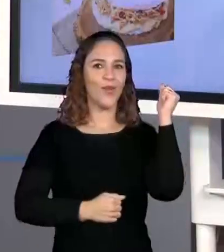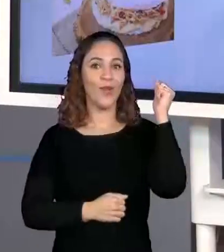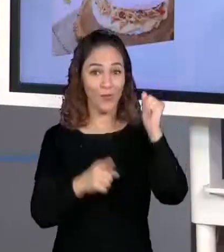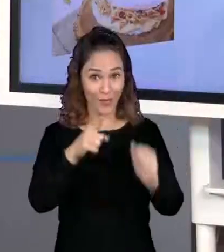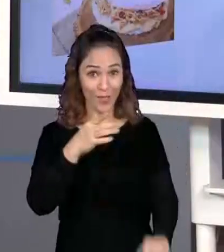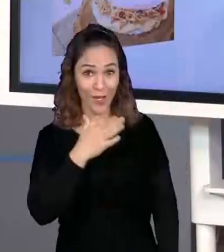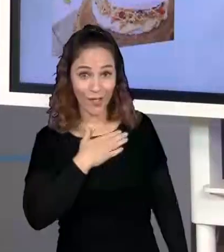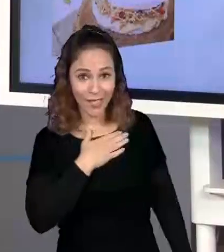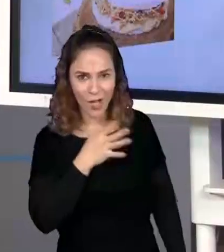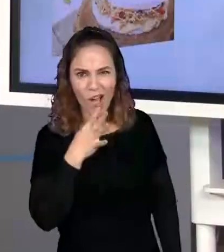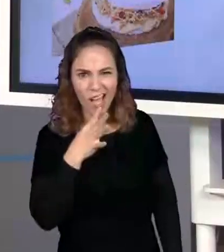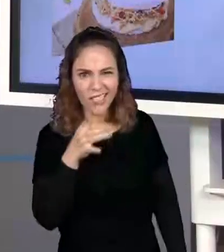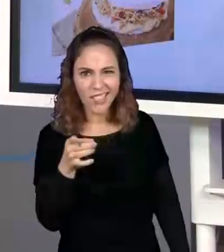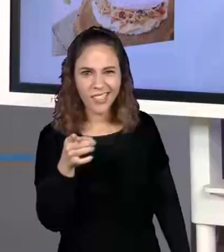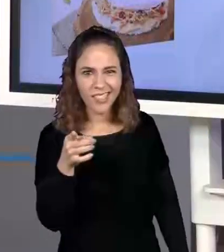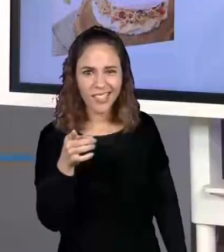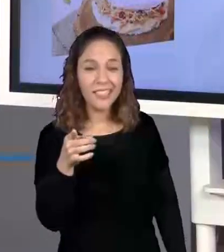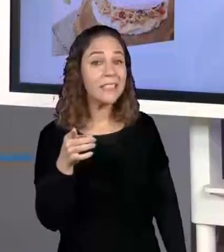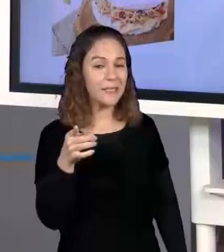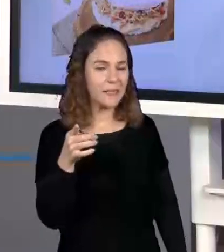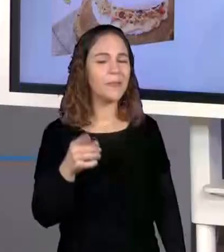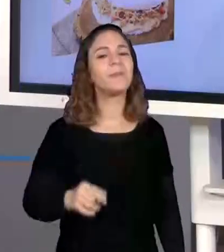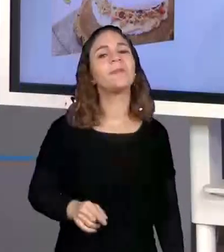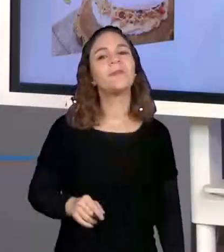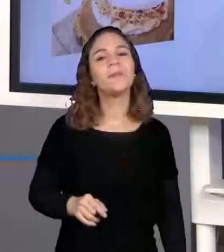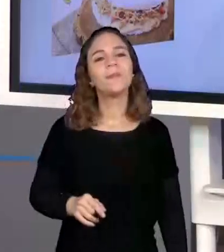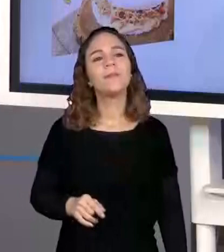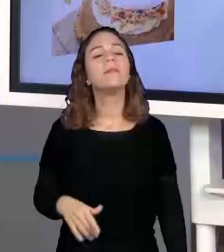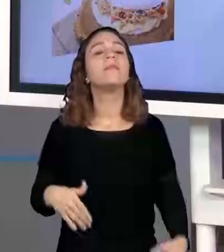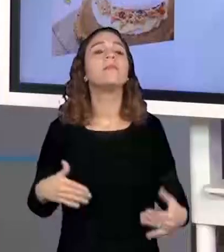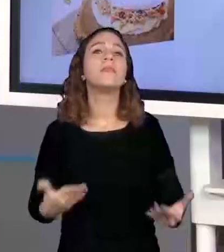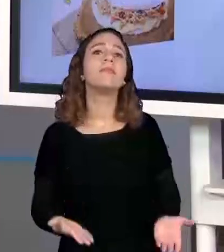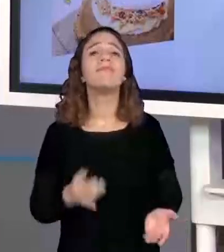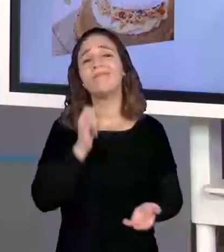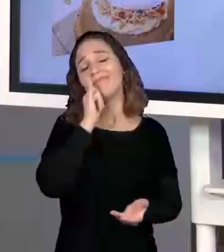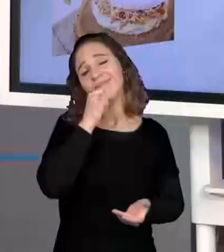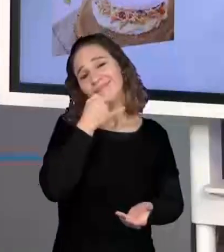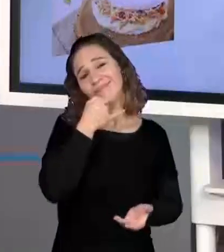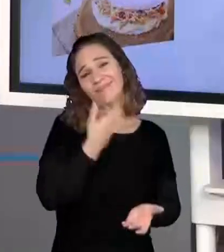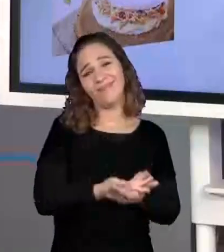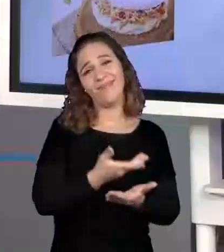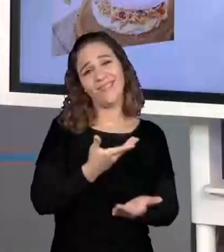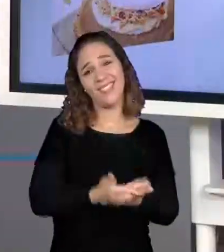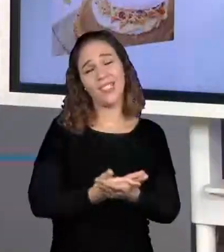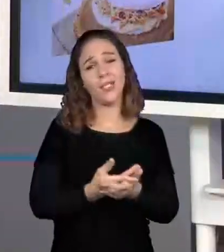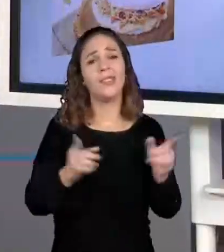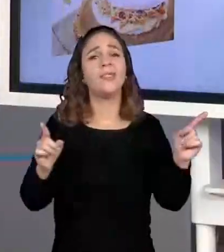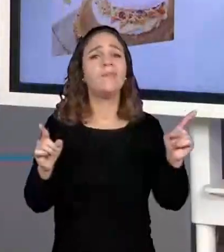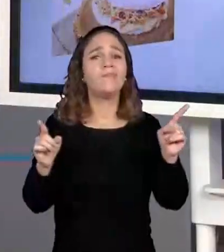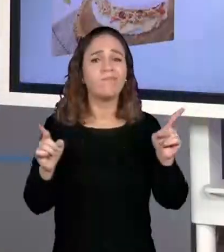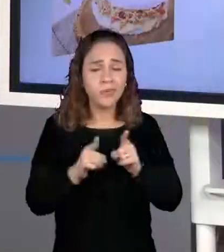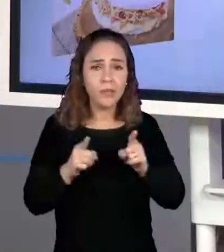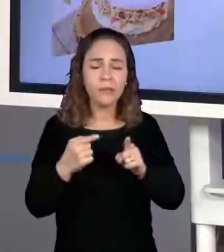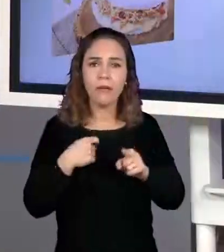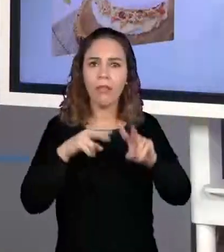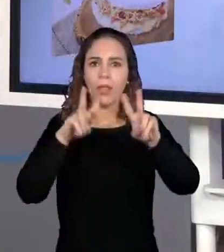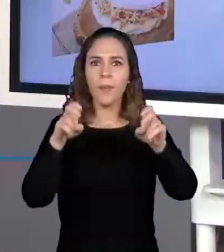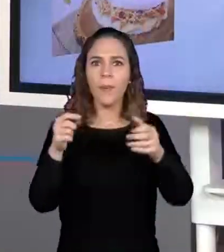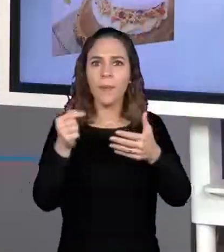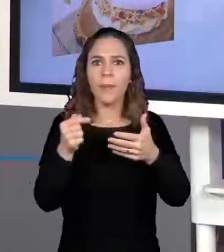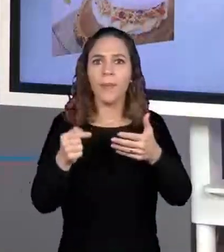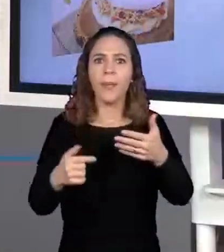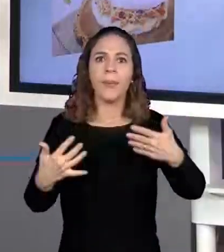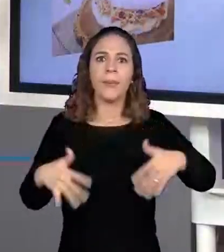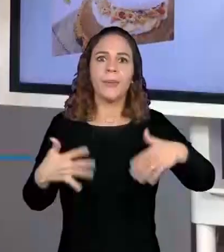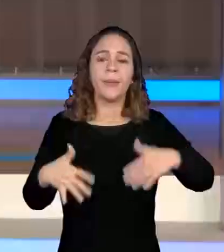E você, conhece o forró? Muito bem, pessoal. Infelizmente, a nossa aula foi um pouquinho curta para tanto assunto. Então, a gente está chegando